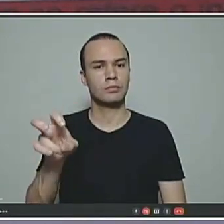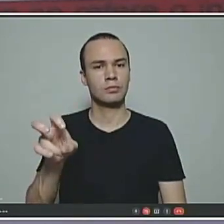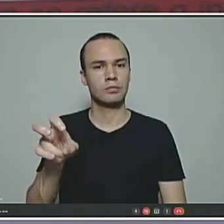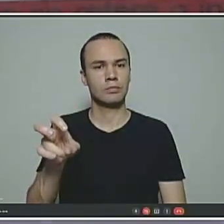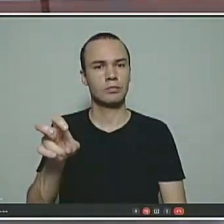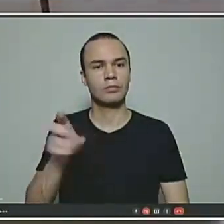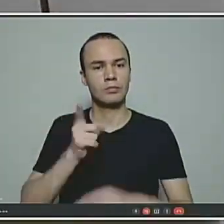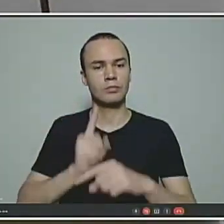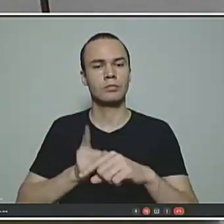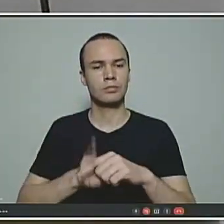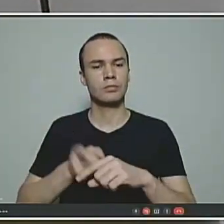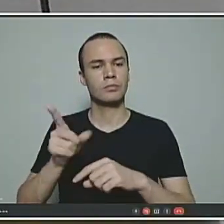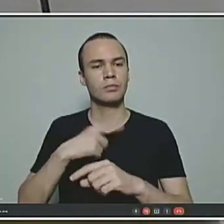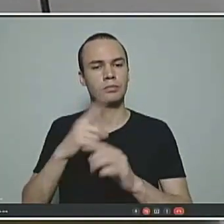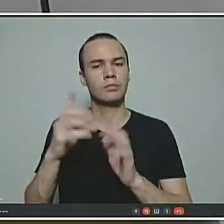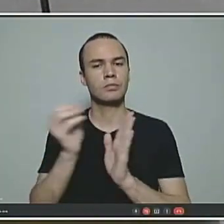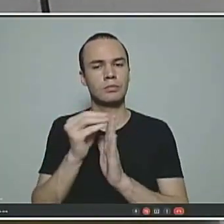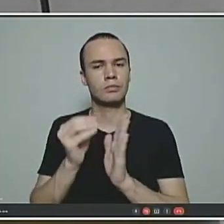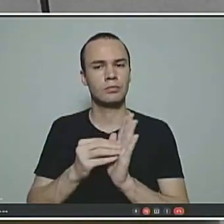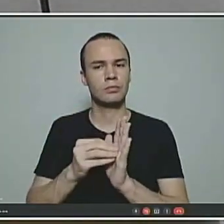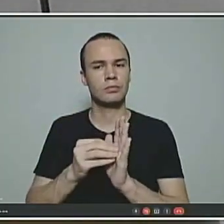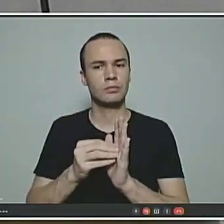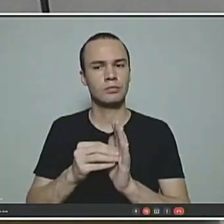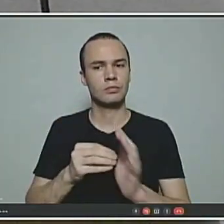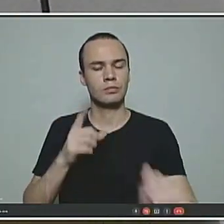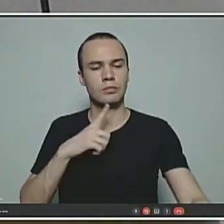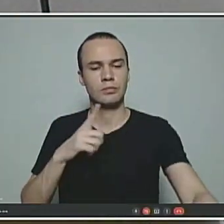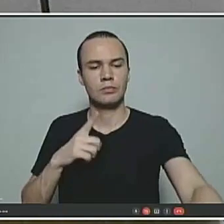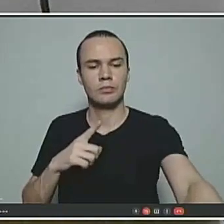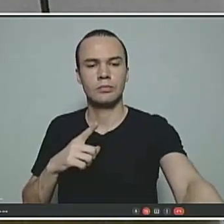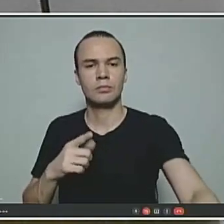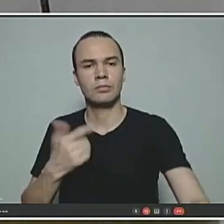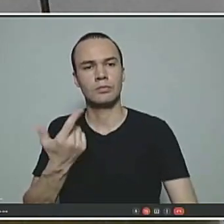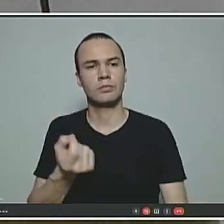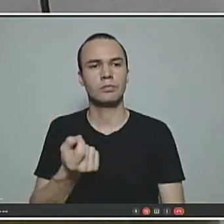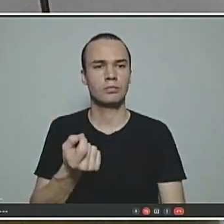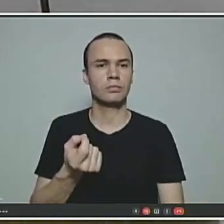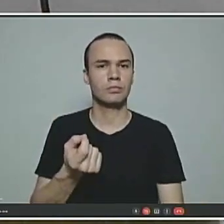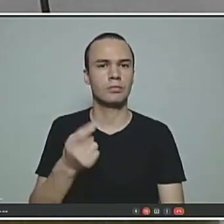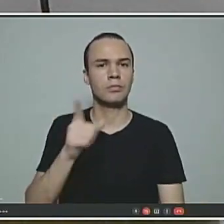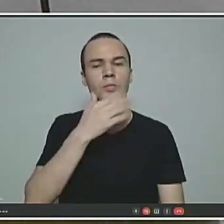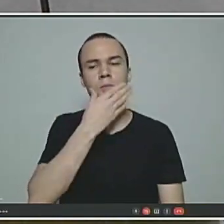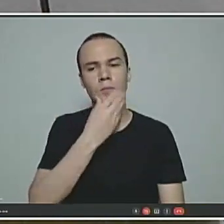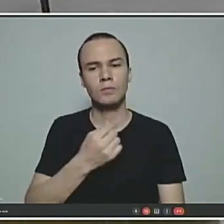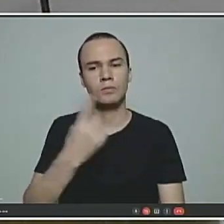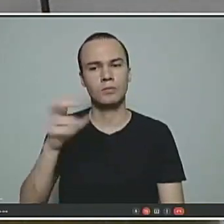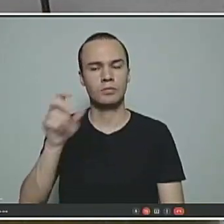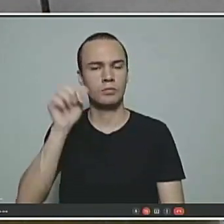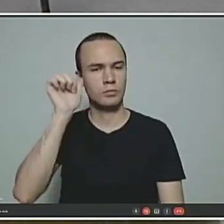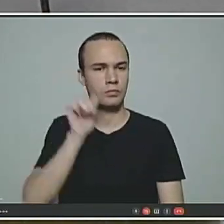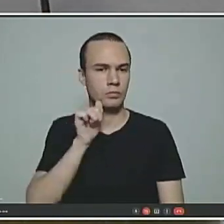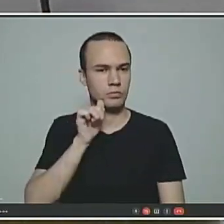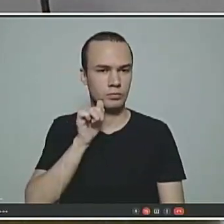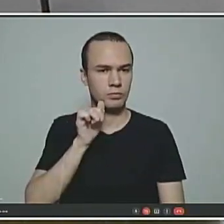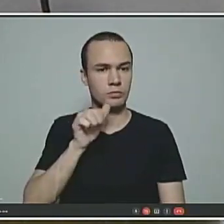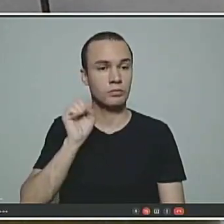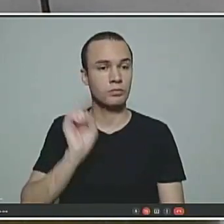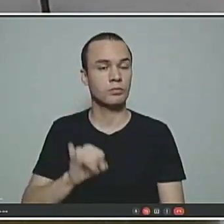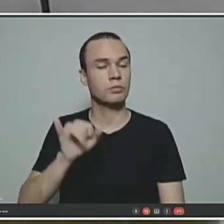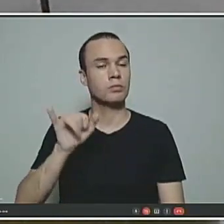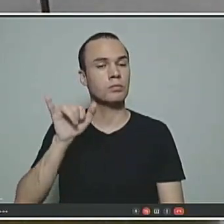porque lá no regime geral de previdência ficou assim, 20 anos para o homem, 15 anos para a mulher. Se nós